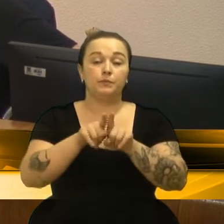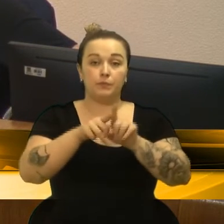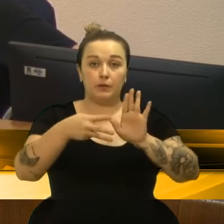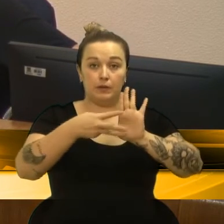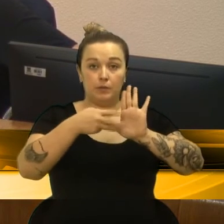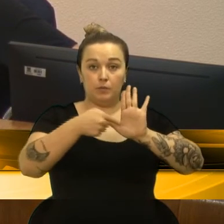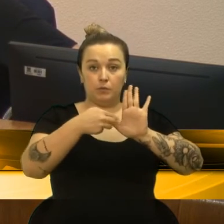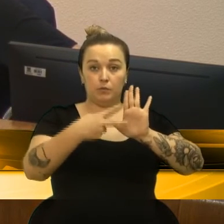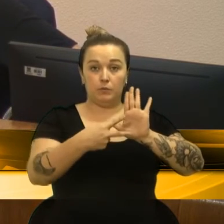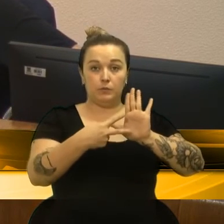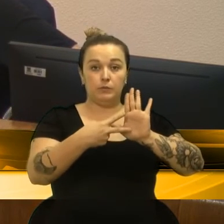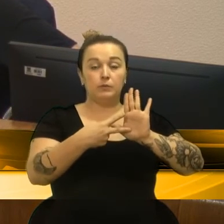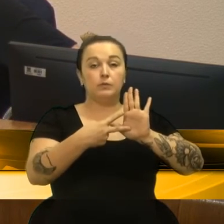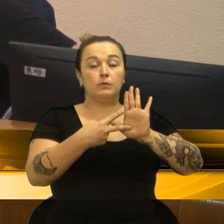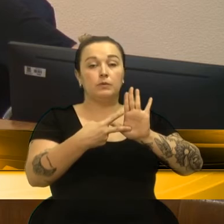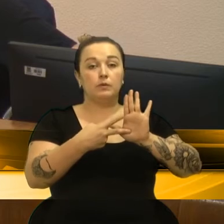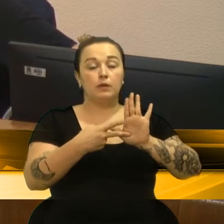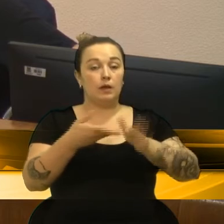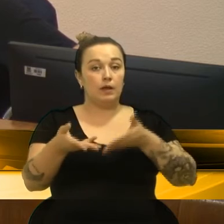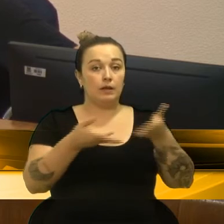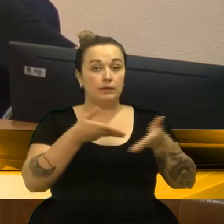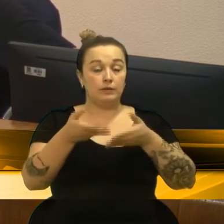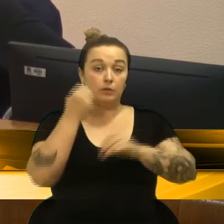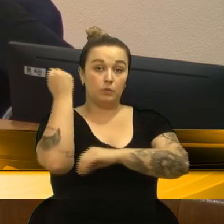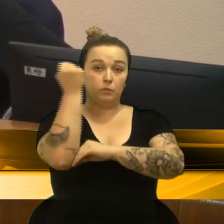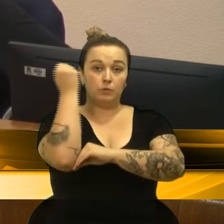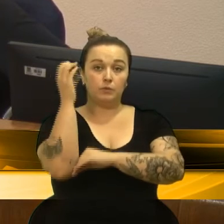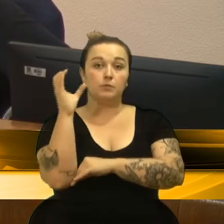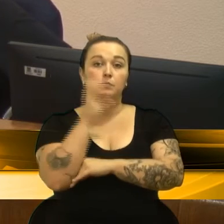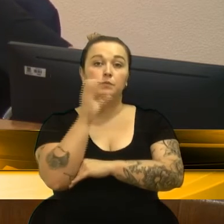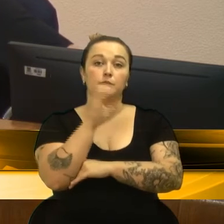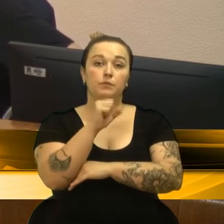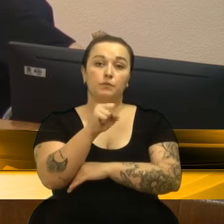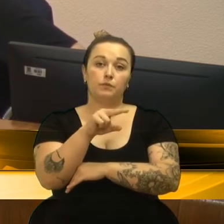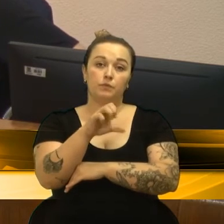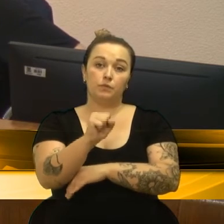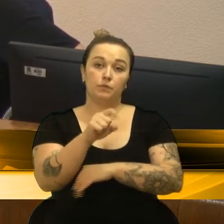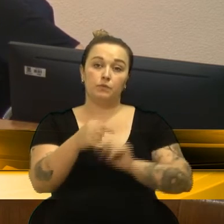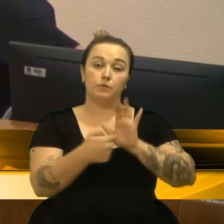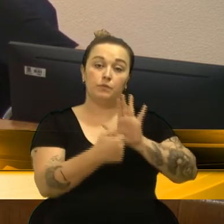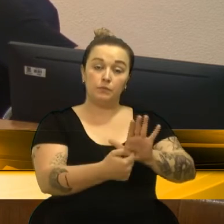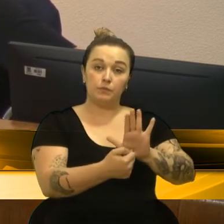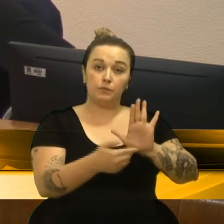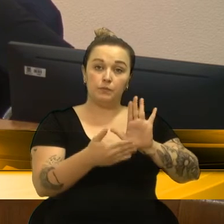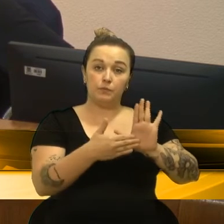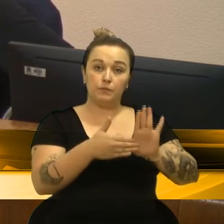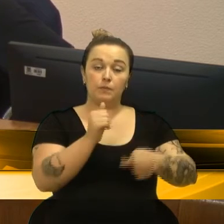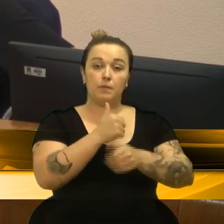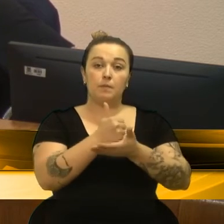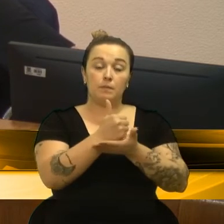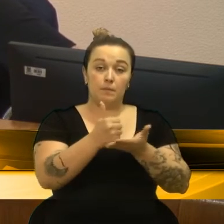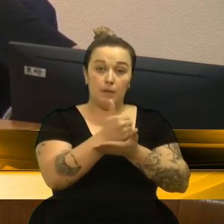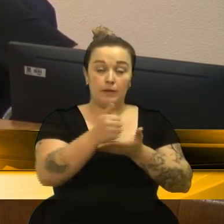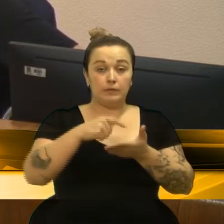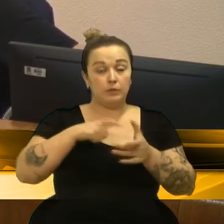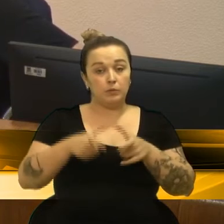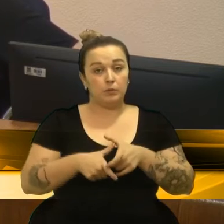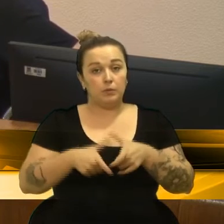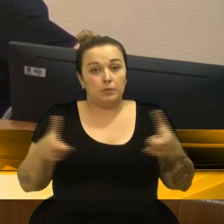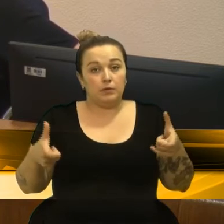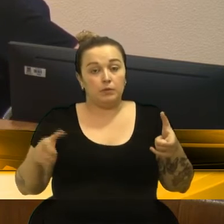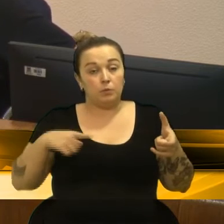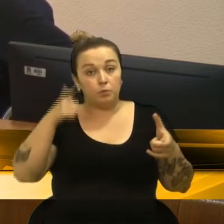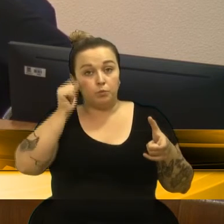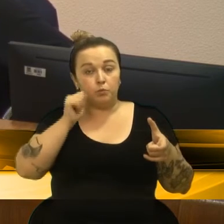do manual instrutivo da Rede de Atenção às Urgências e Emergências do SUS prevê que a atenção básica em saúde tem como objetivos a ampliação do acesso,